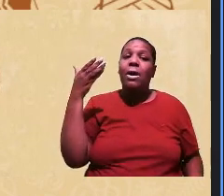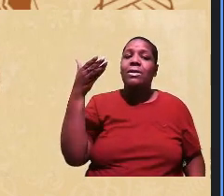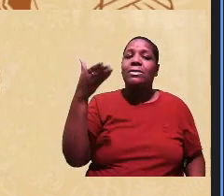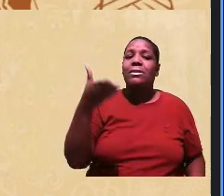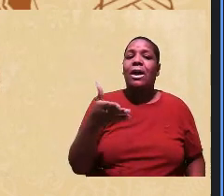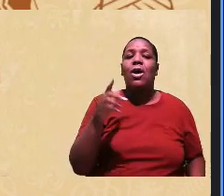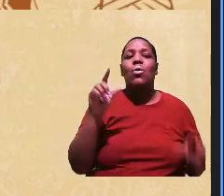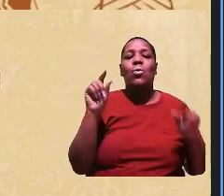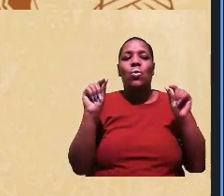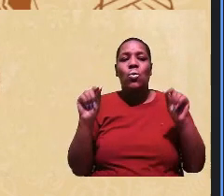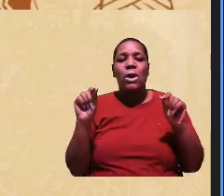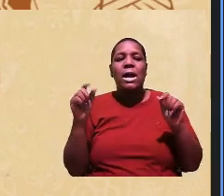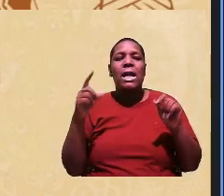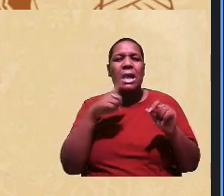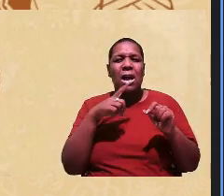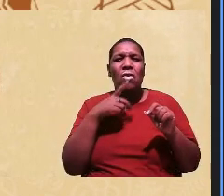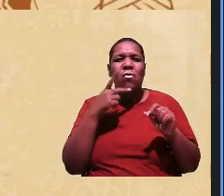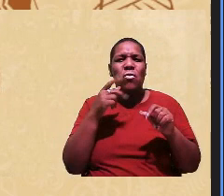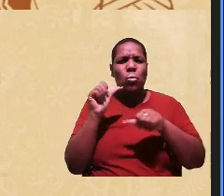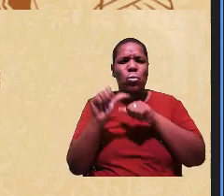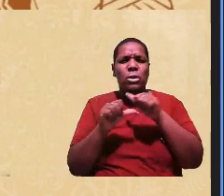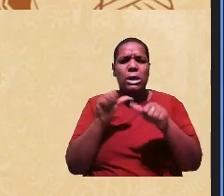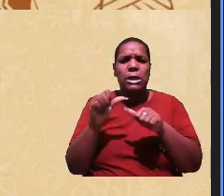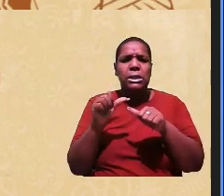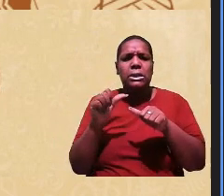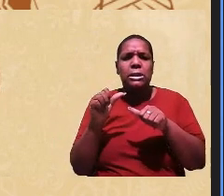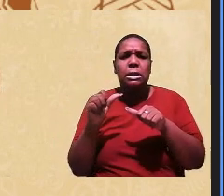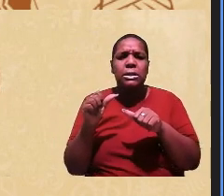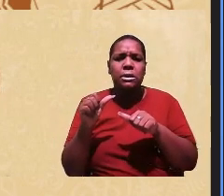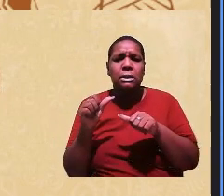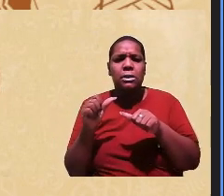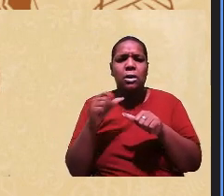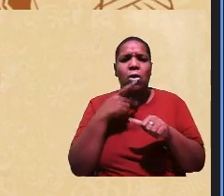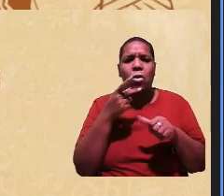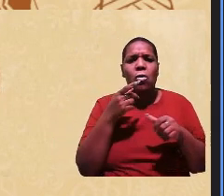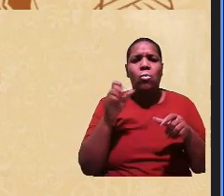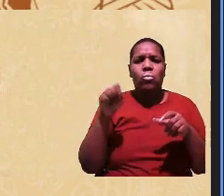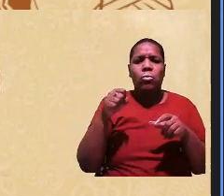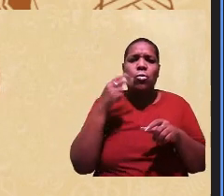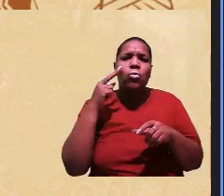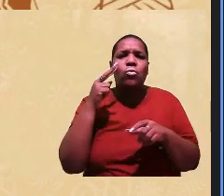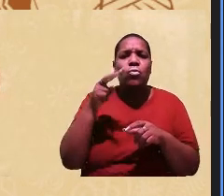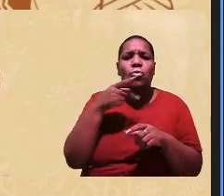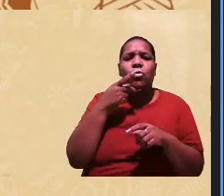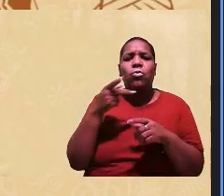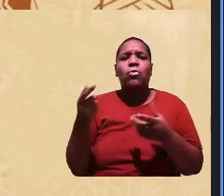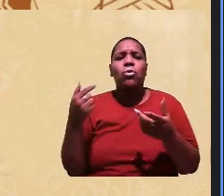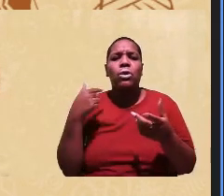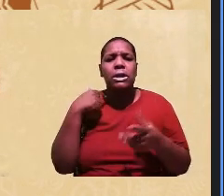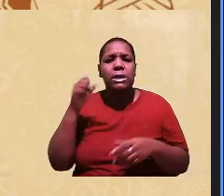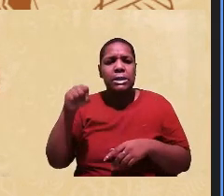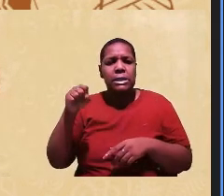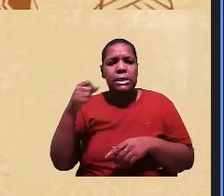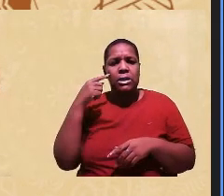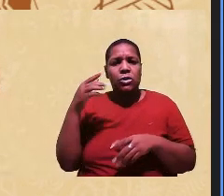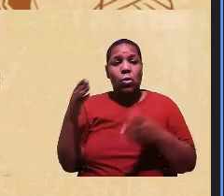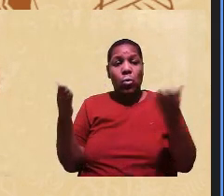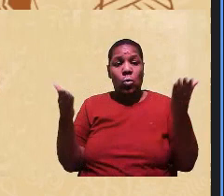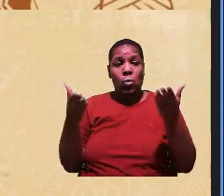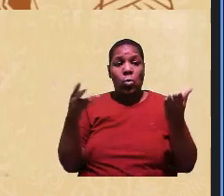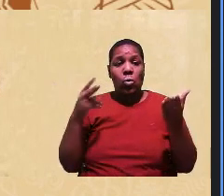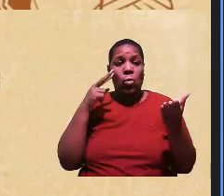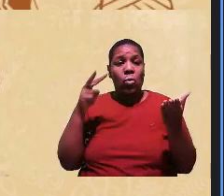houveram mudanças eu quero dizer que foram os sujeitos do seu tempo né os sujeitos do seu tempo que se